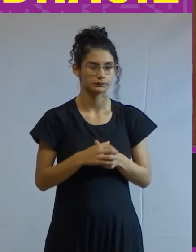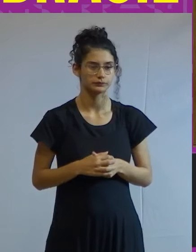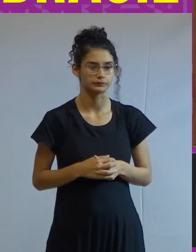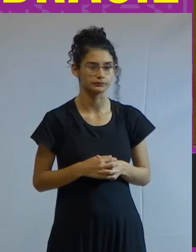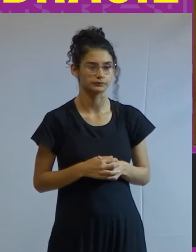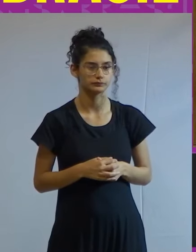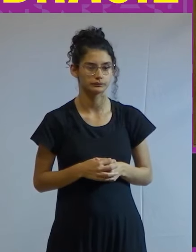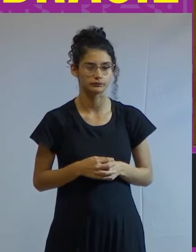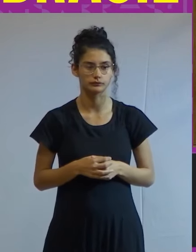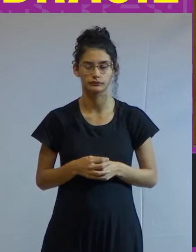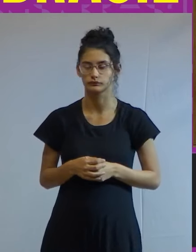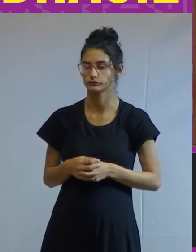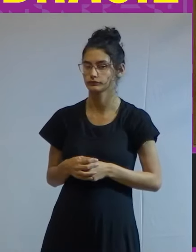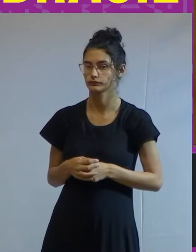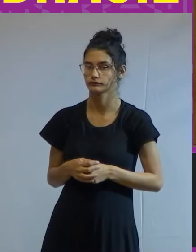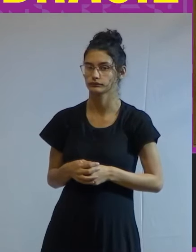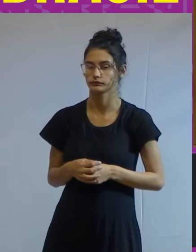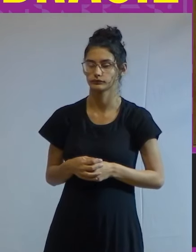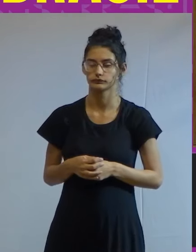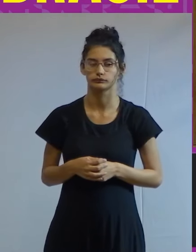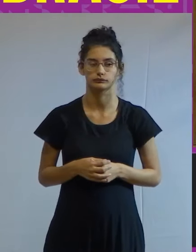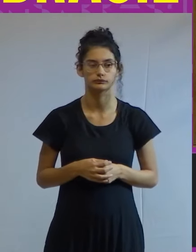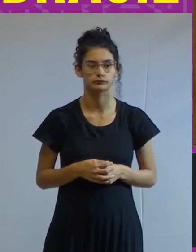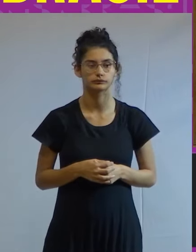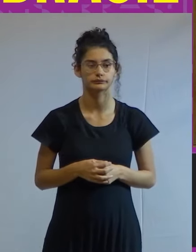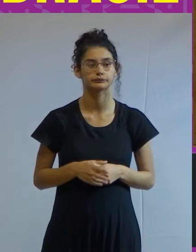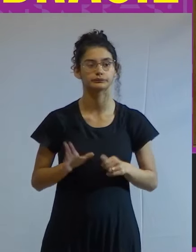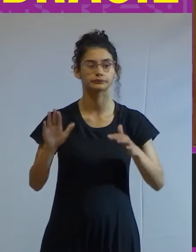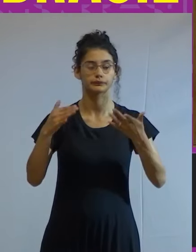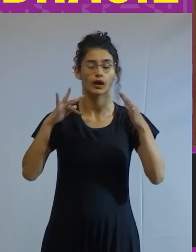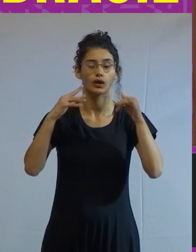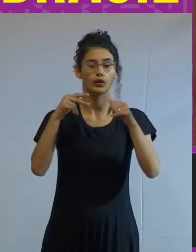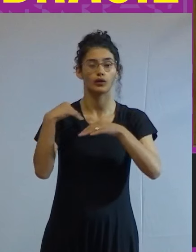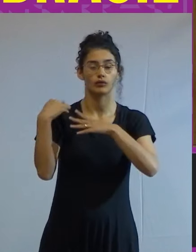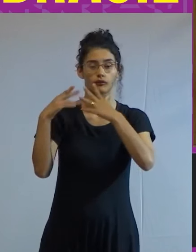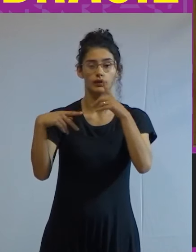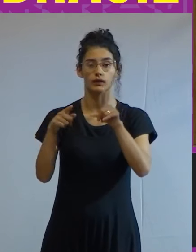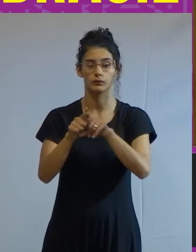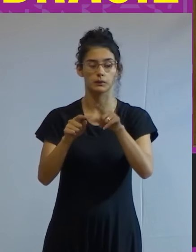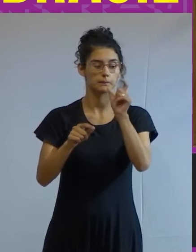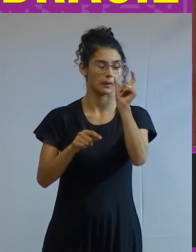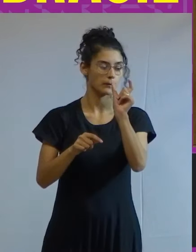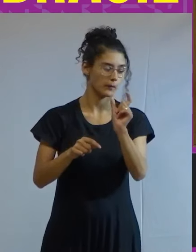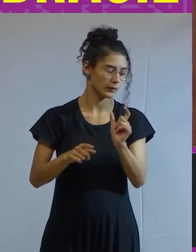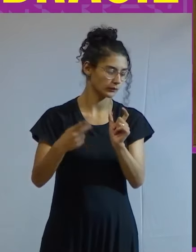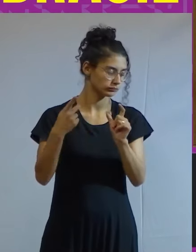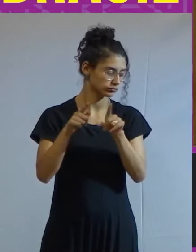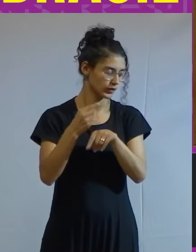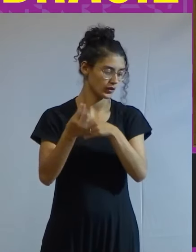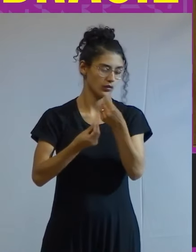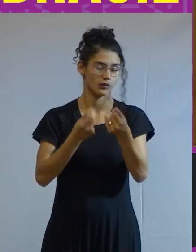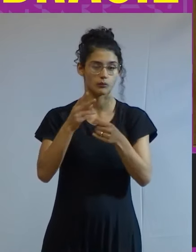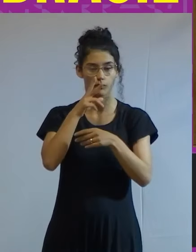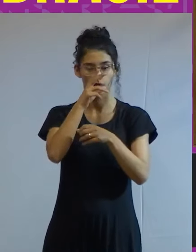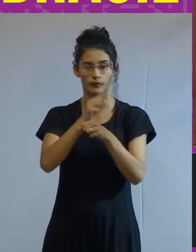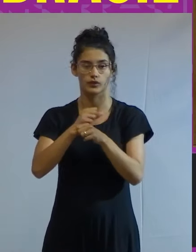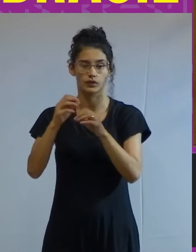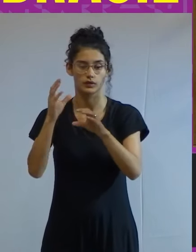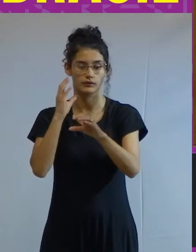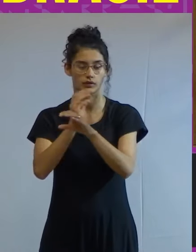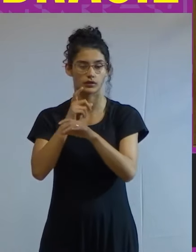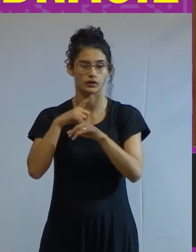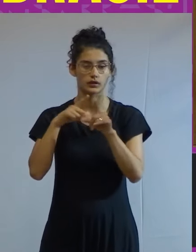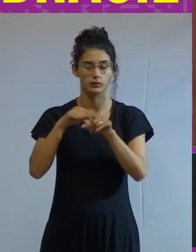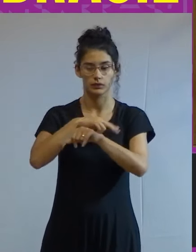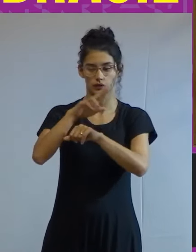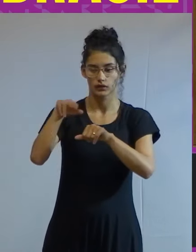mesmo de terem se extinguido completamente assim tudo se passa nas palavras dele como se a força civilizatória